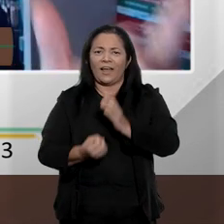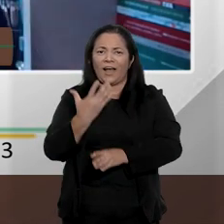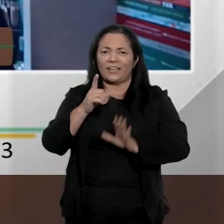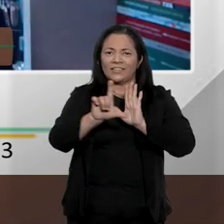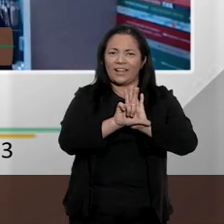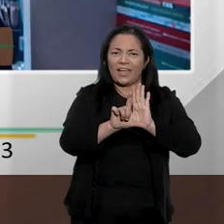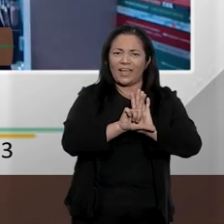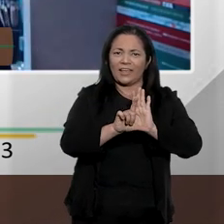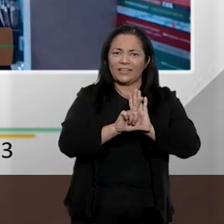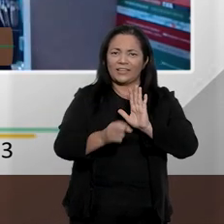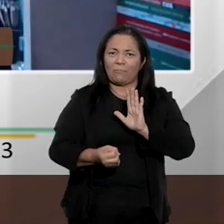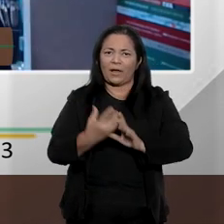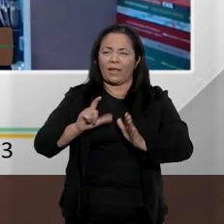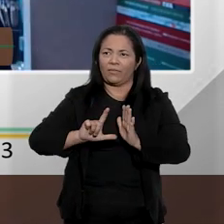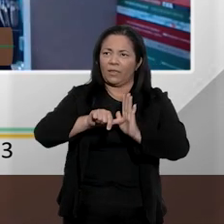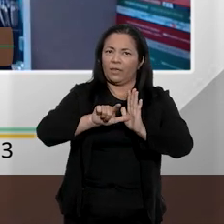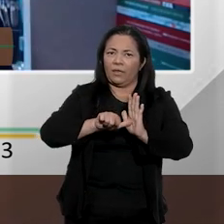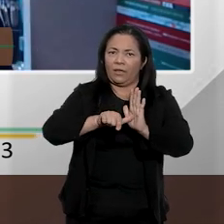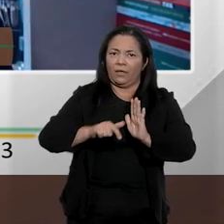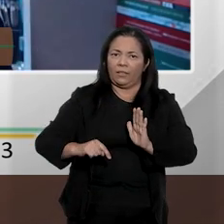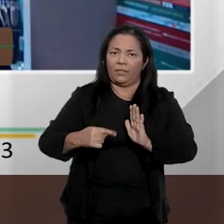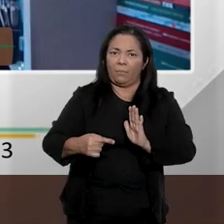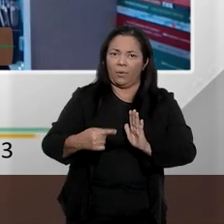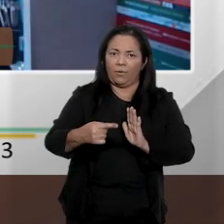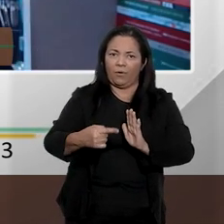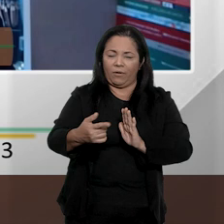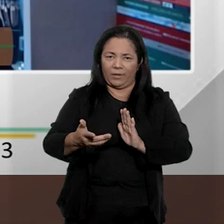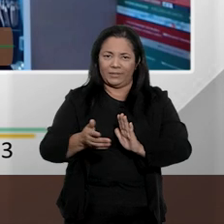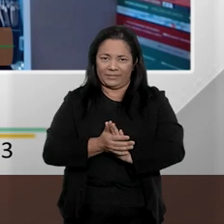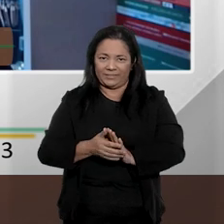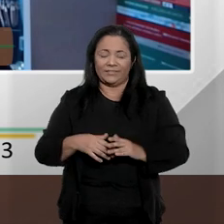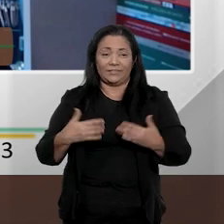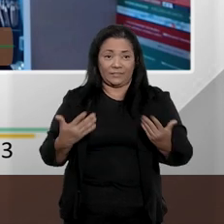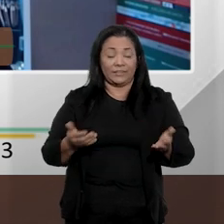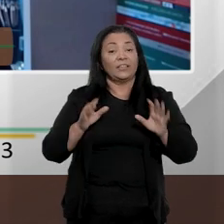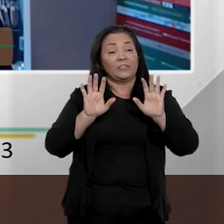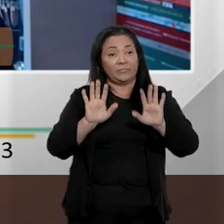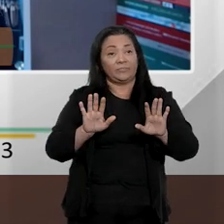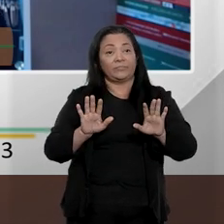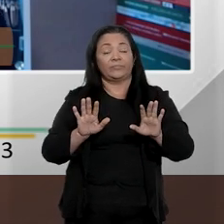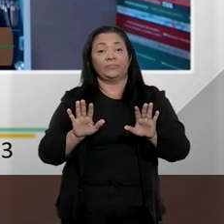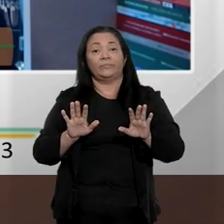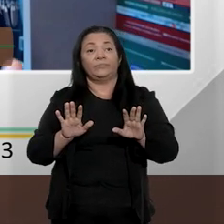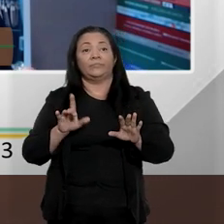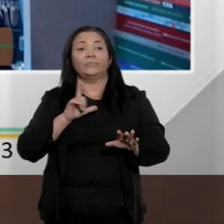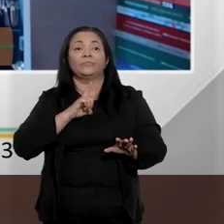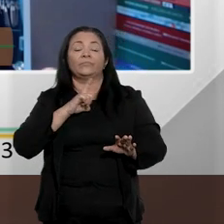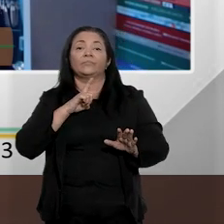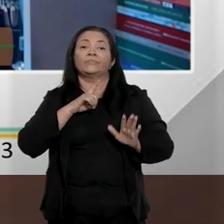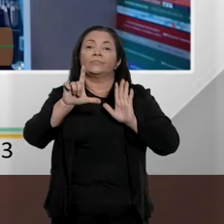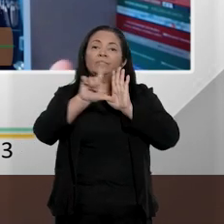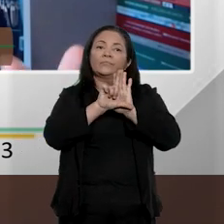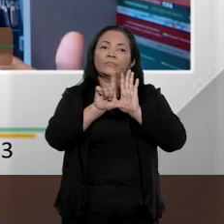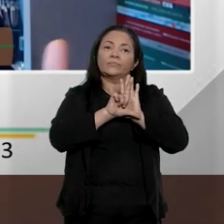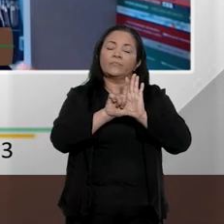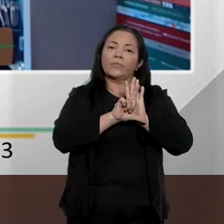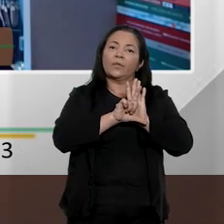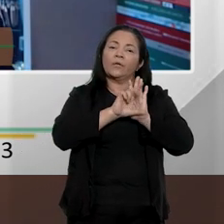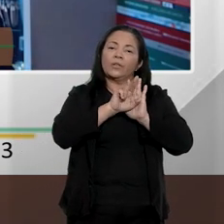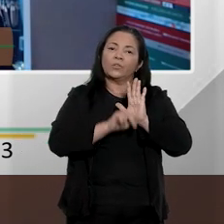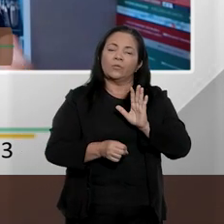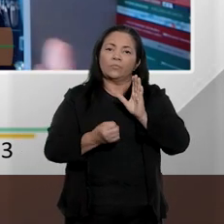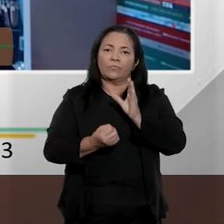inclusive, algumas menções jocosas a isso, mas o fato é que nós temos uma legislação que foi